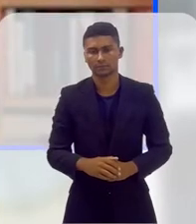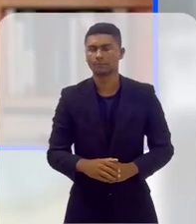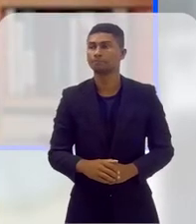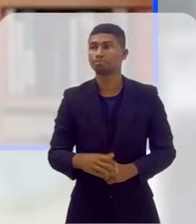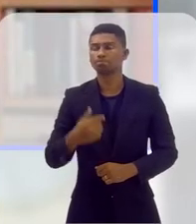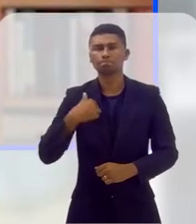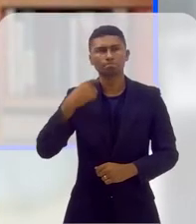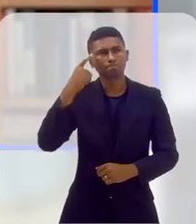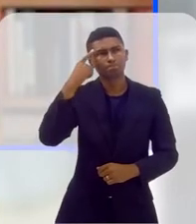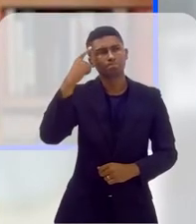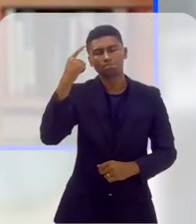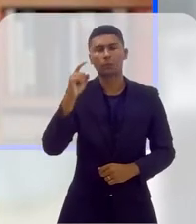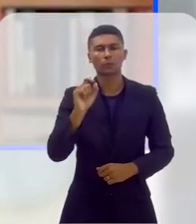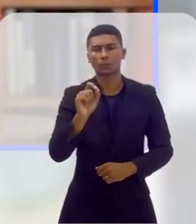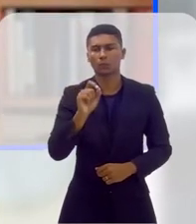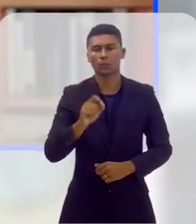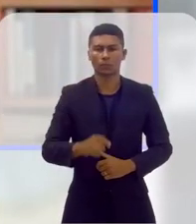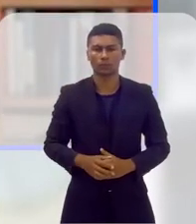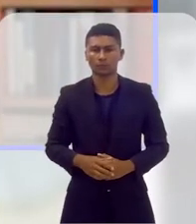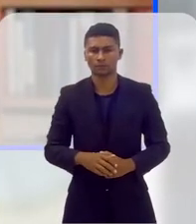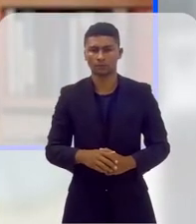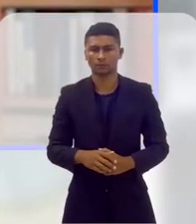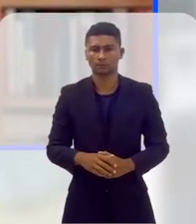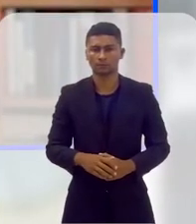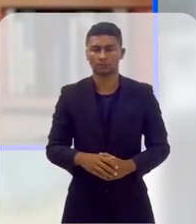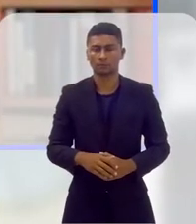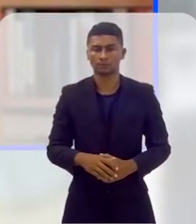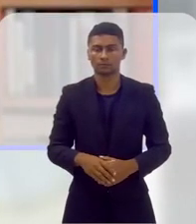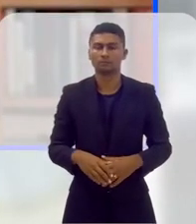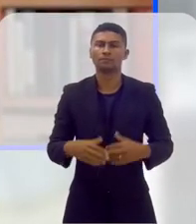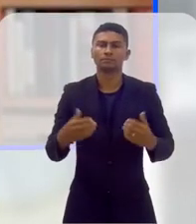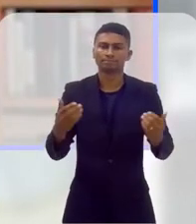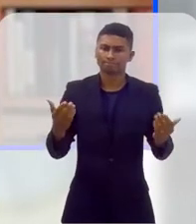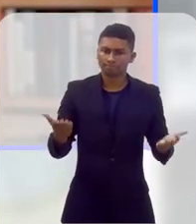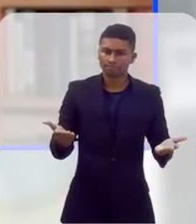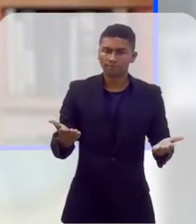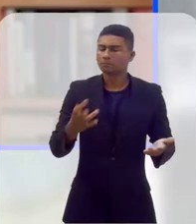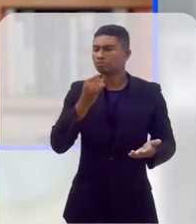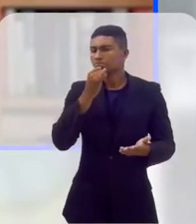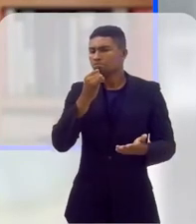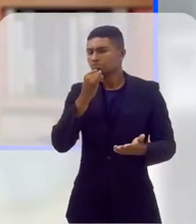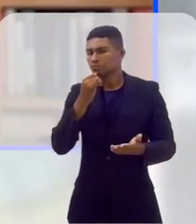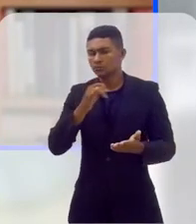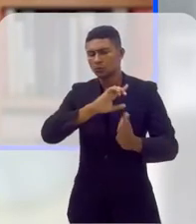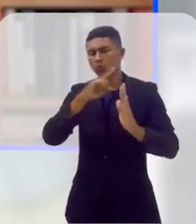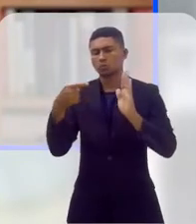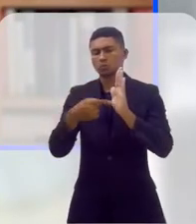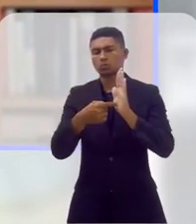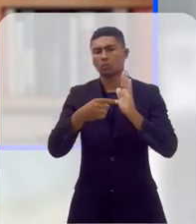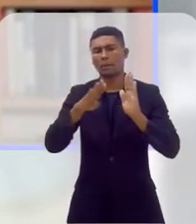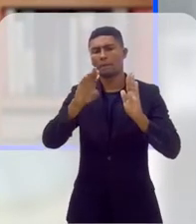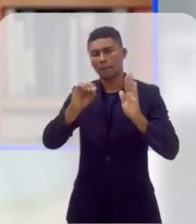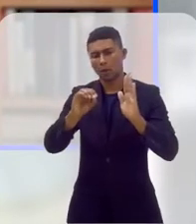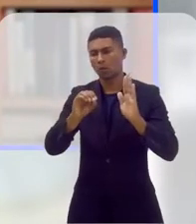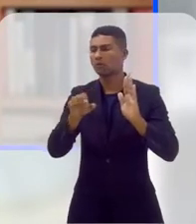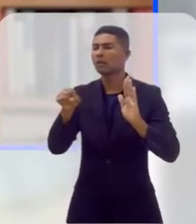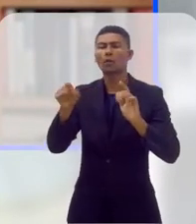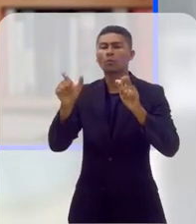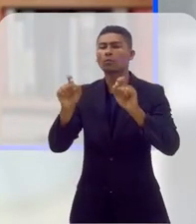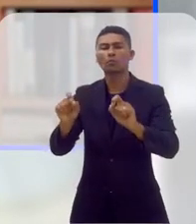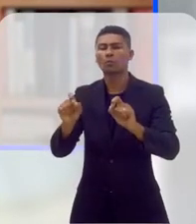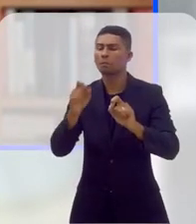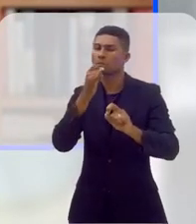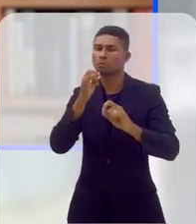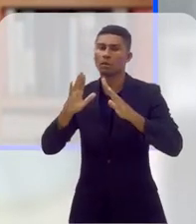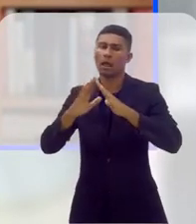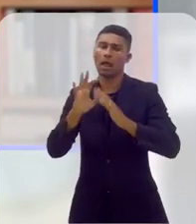E eu lembrei agora aqui de uma coisa, melhora se a ocorrência for registrada numa delegacia especializada,